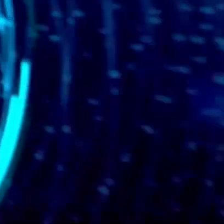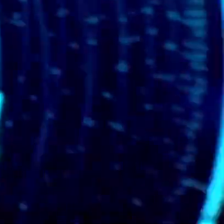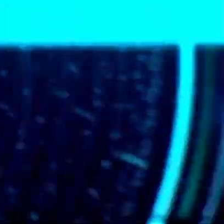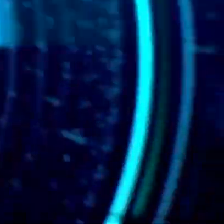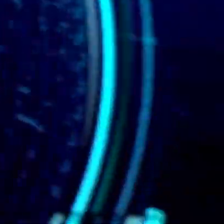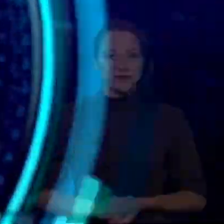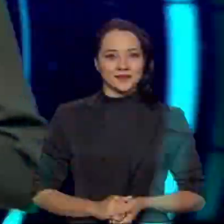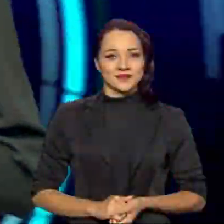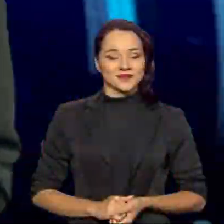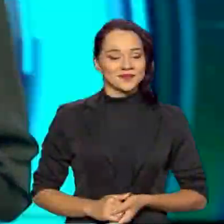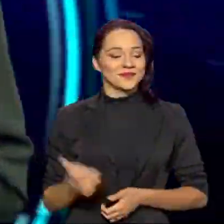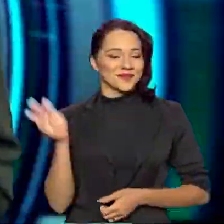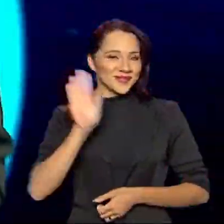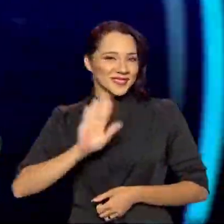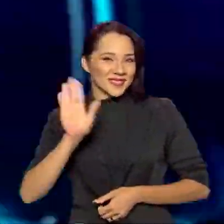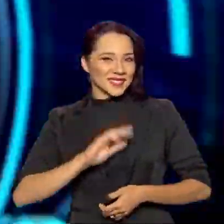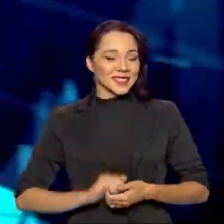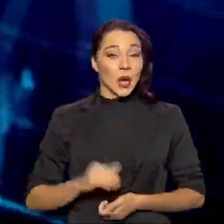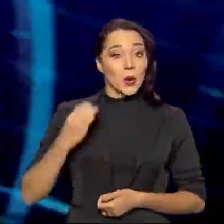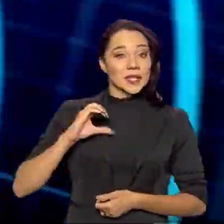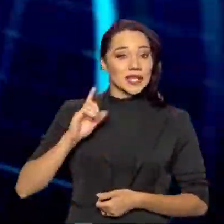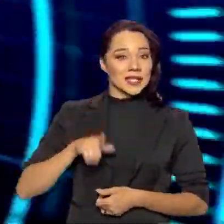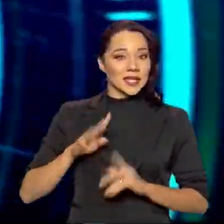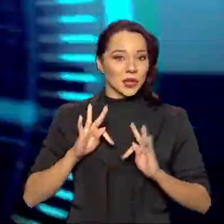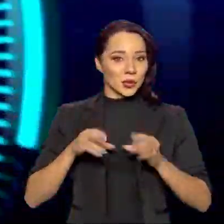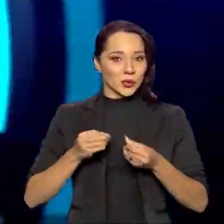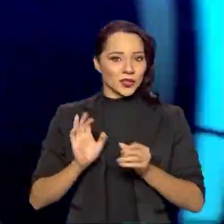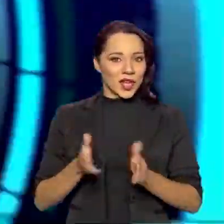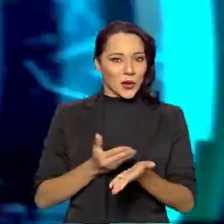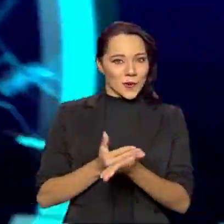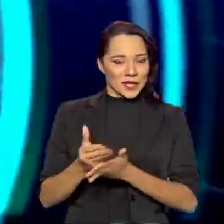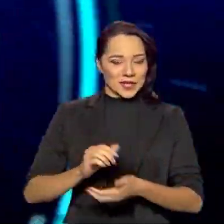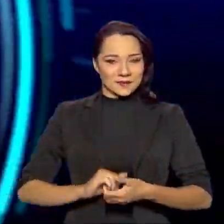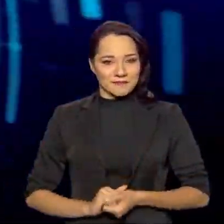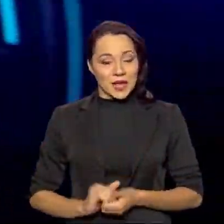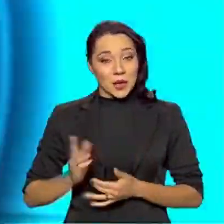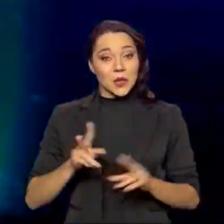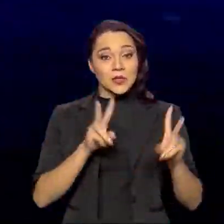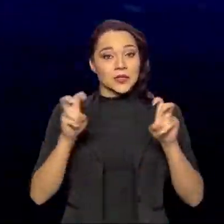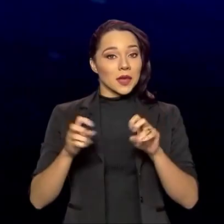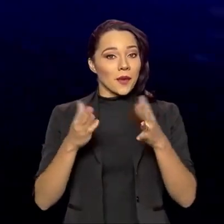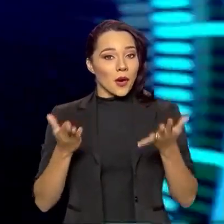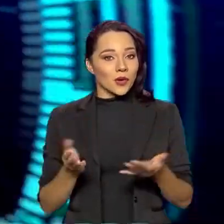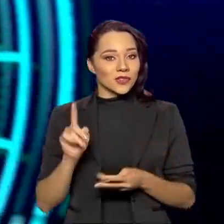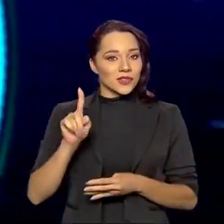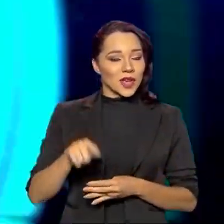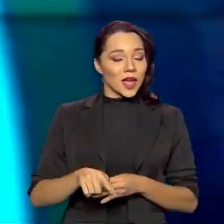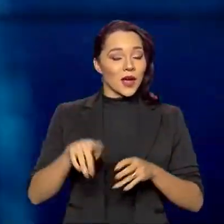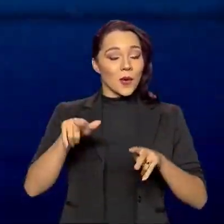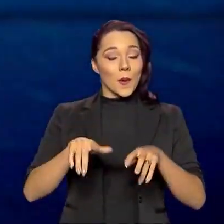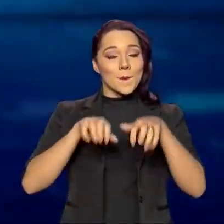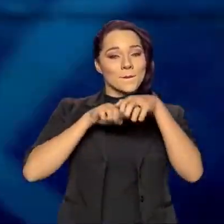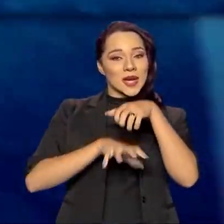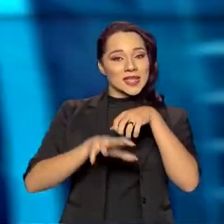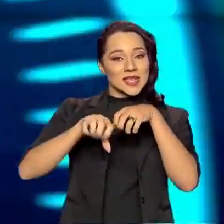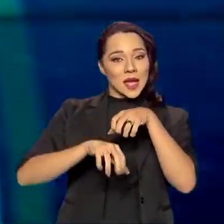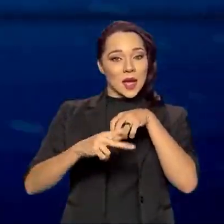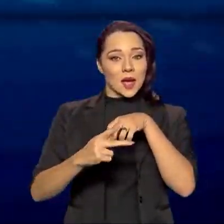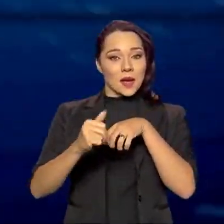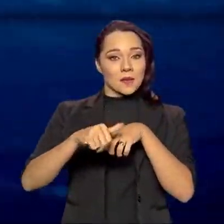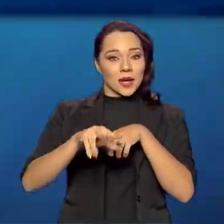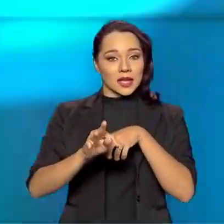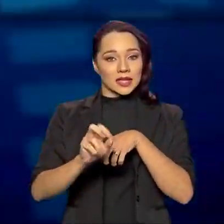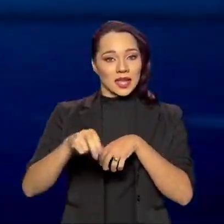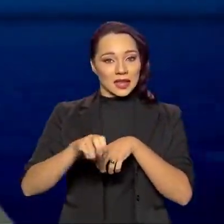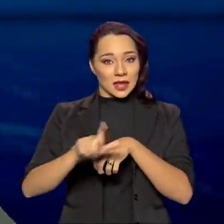Oi gente, Ciência Tudo está começando e o nosso assunto hoje é o Pantanal, esse bioma